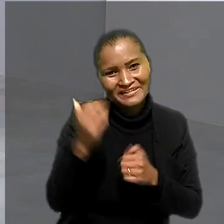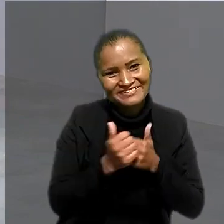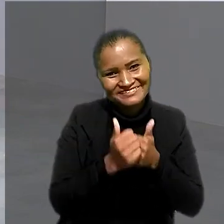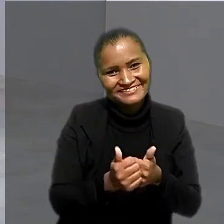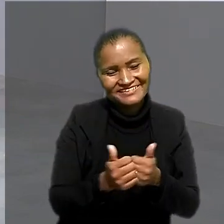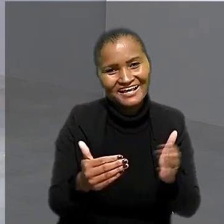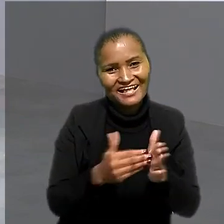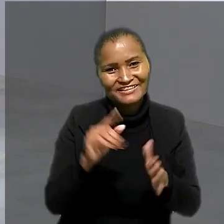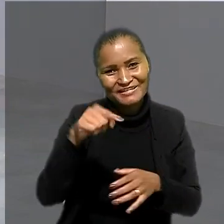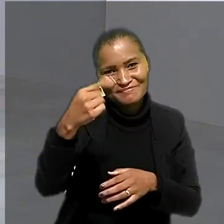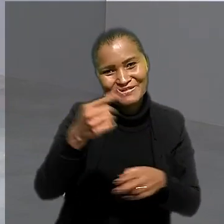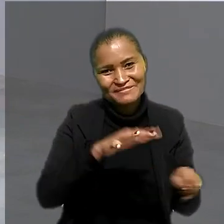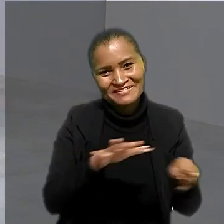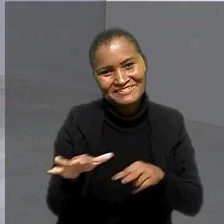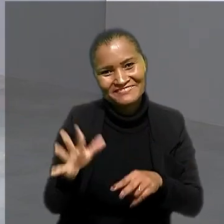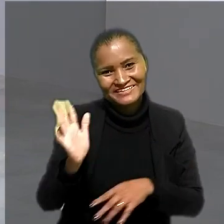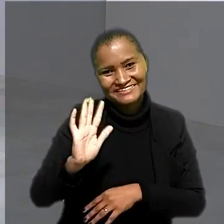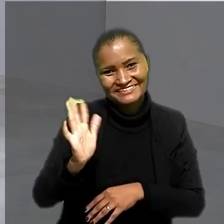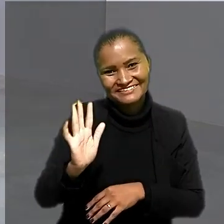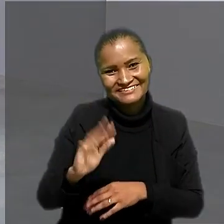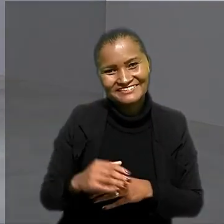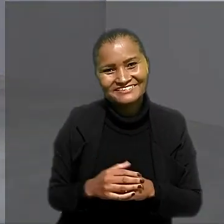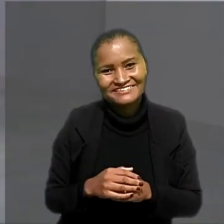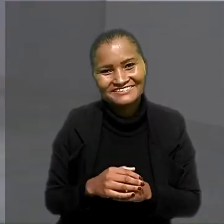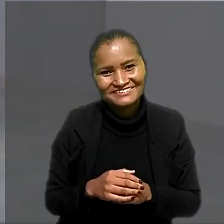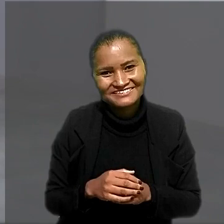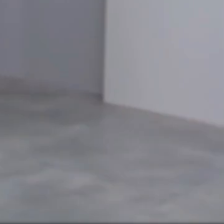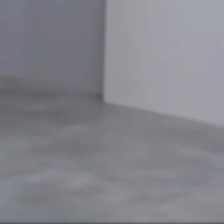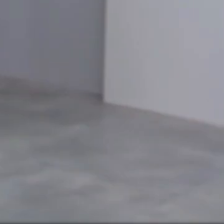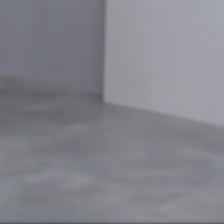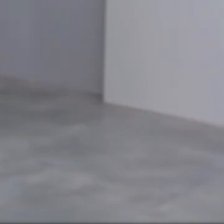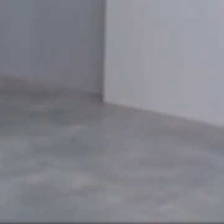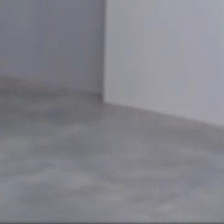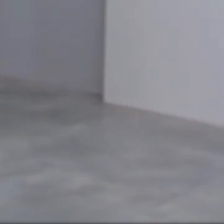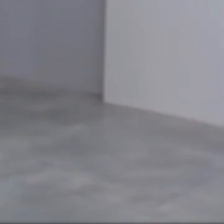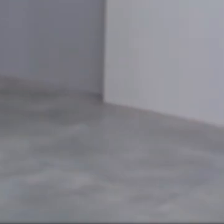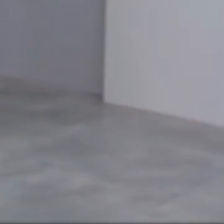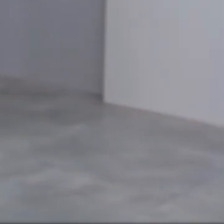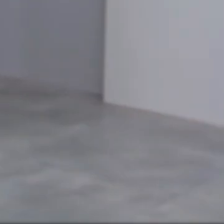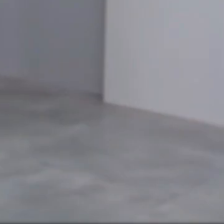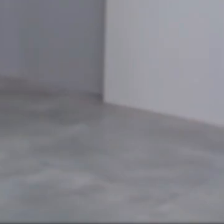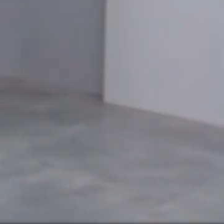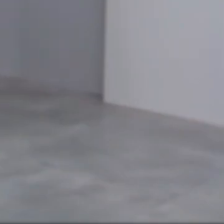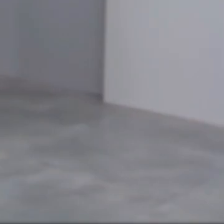obrigada pela companhia e até a próxima semana. Tchau. Tchau.